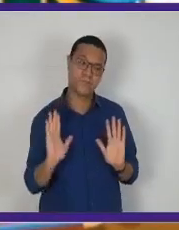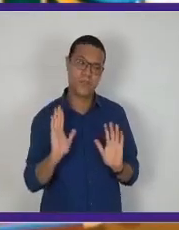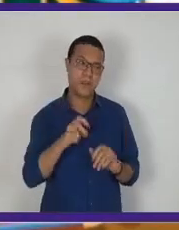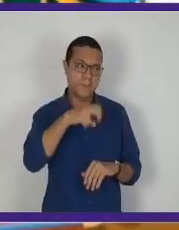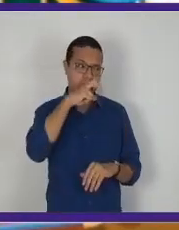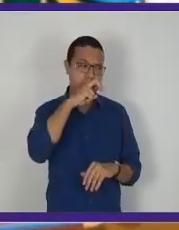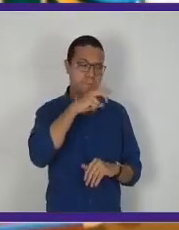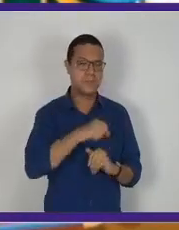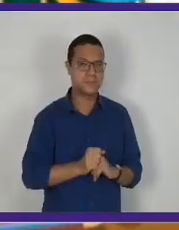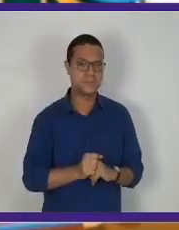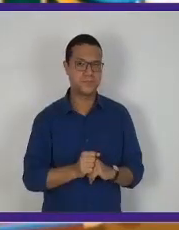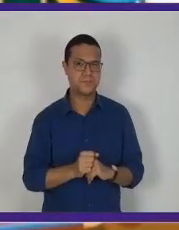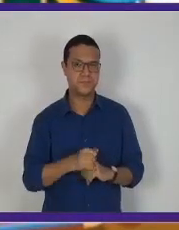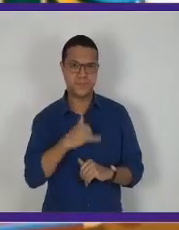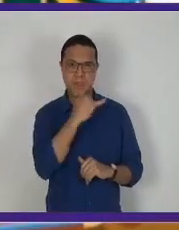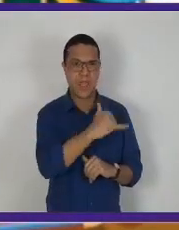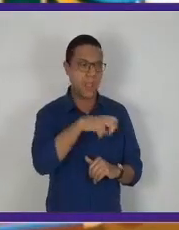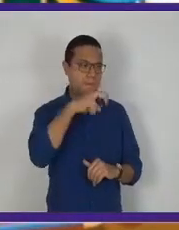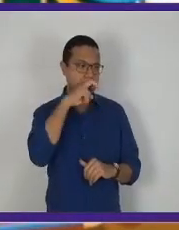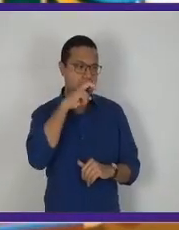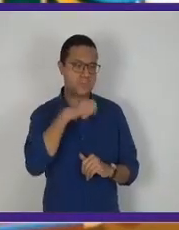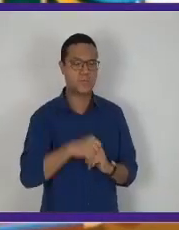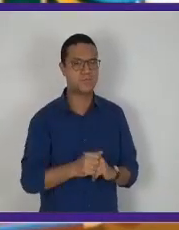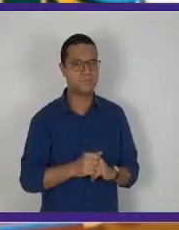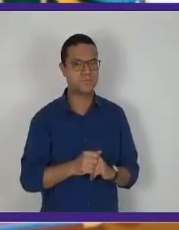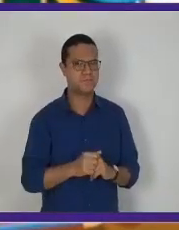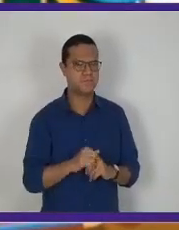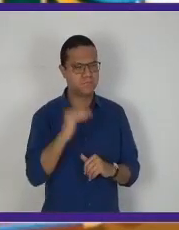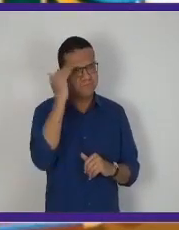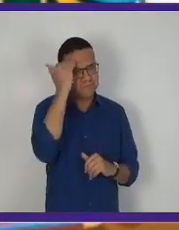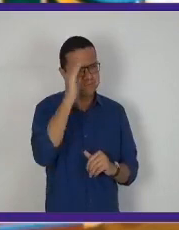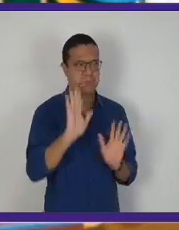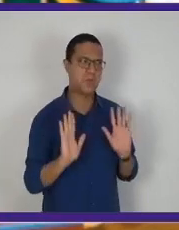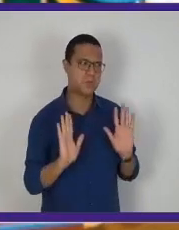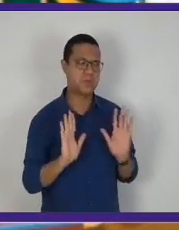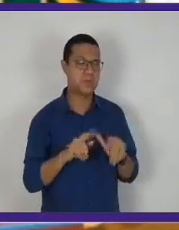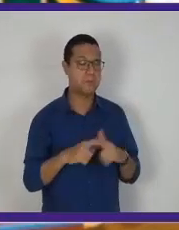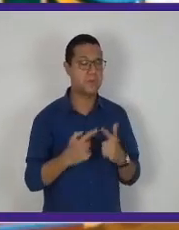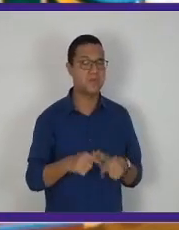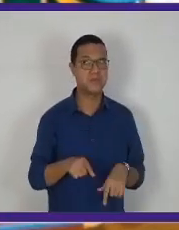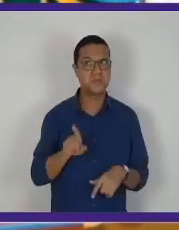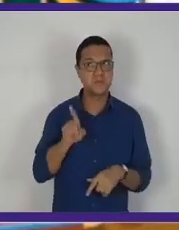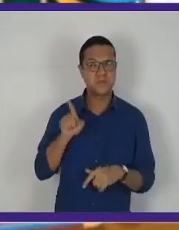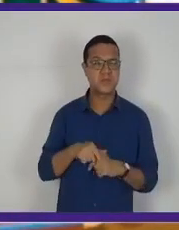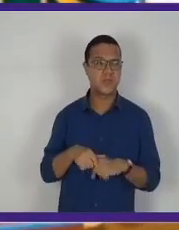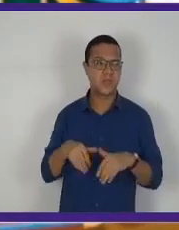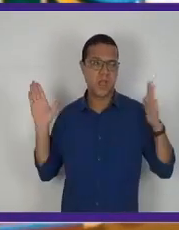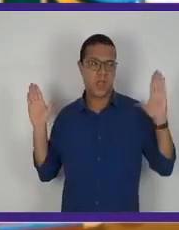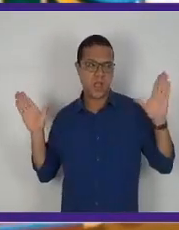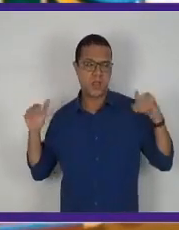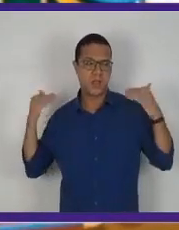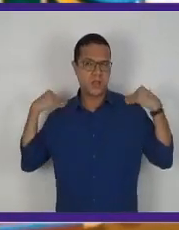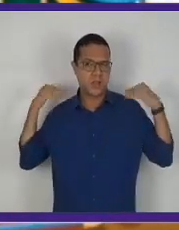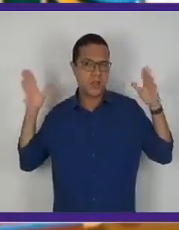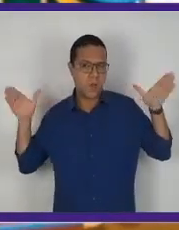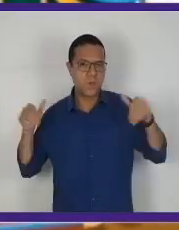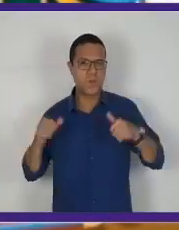Mônica. No segundo quadrinho, ela diz para a Mônica, não sei. Mas acho que o anjinho está